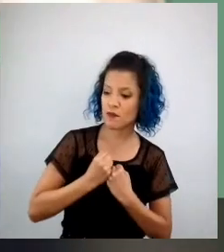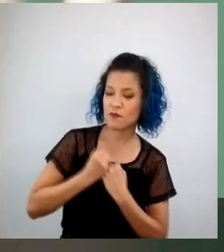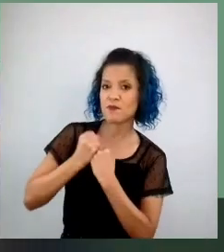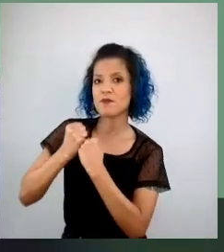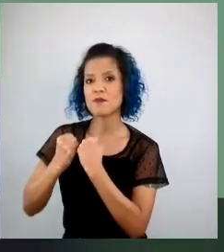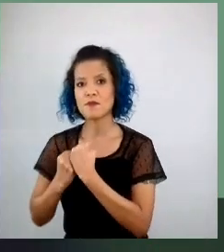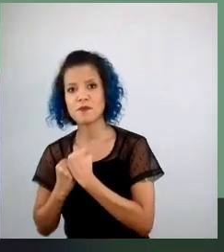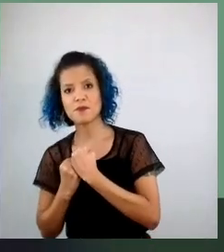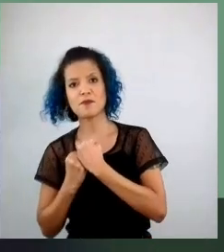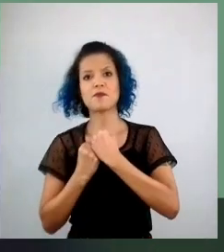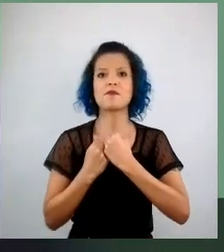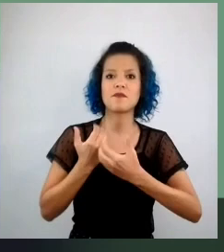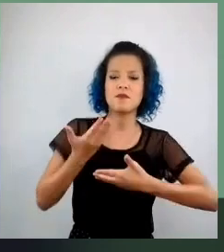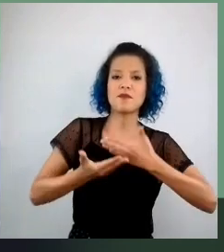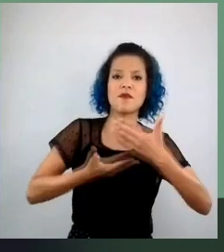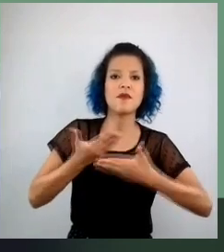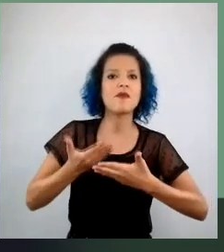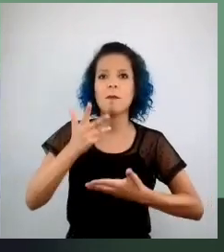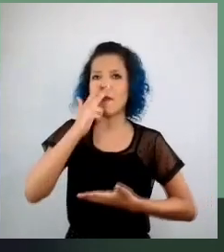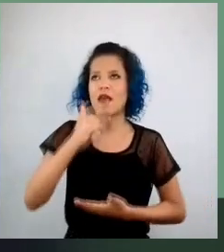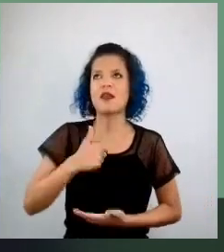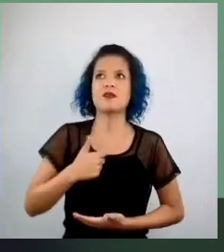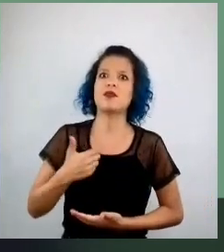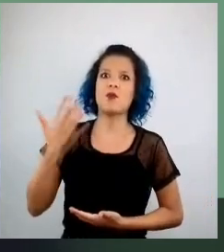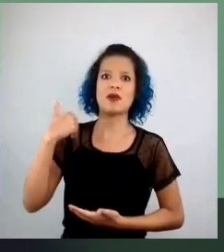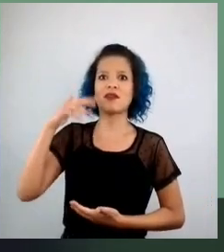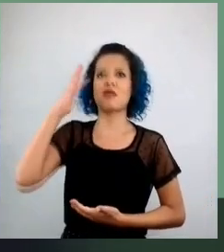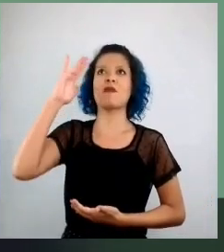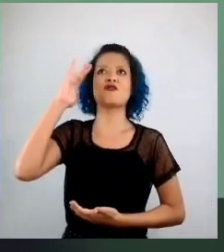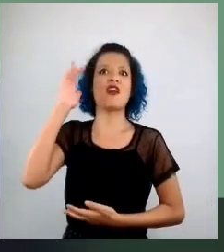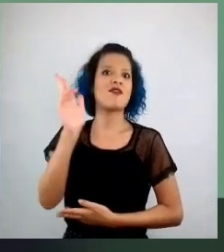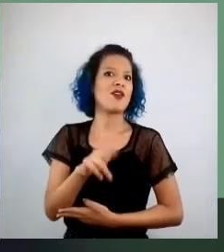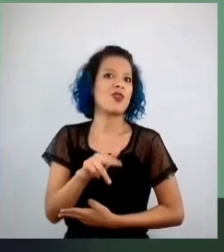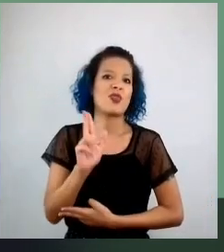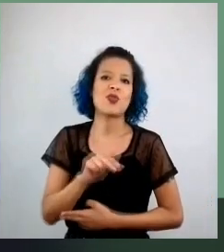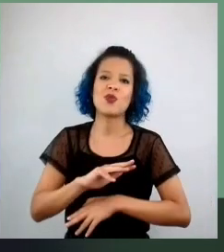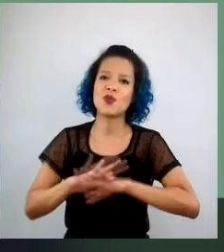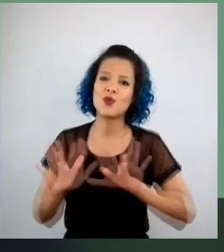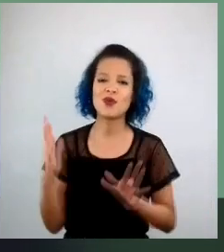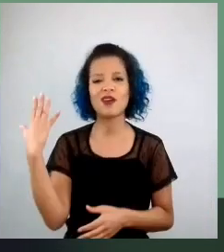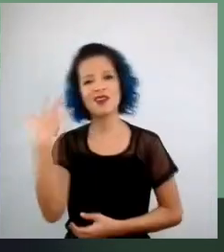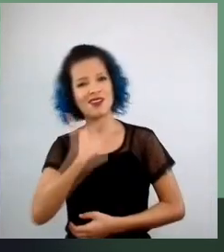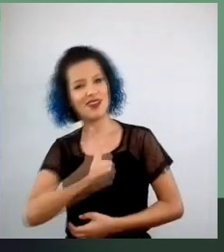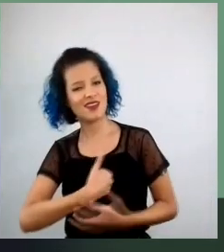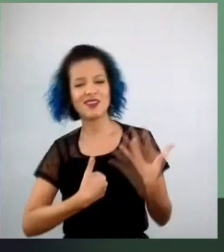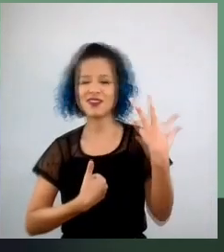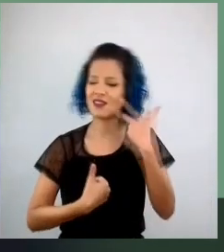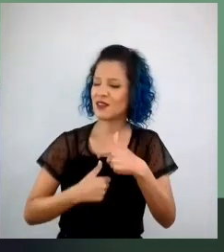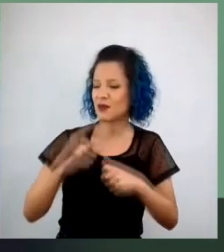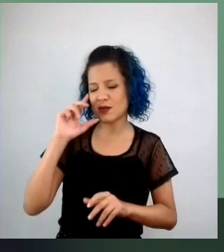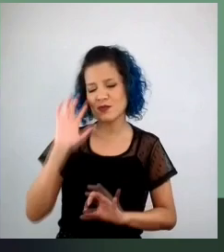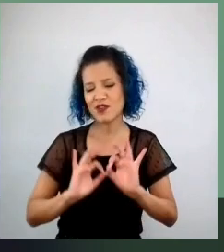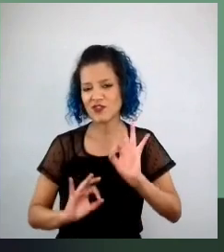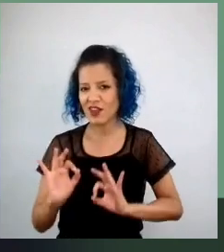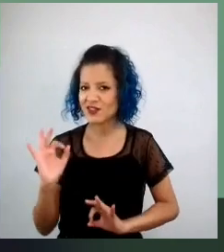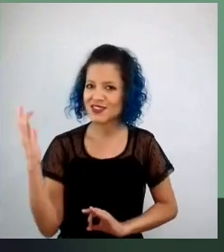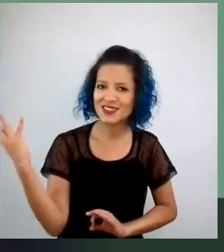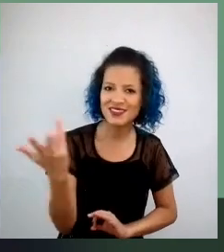a lugares inimagináveis, assim, é muito lindo, muito lindo, os projetos são lindos, é,